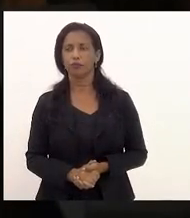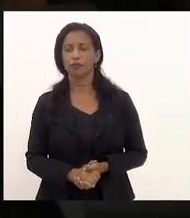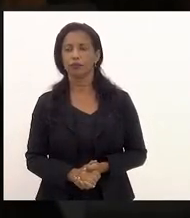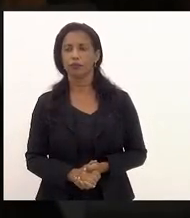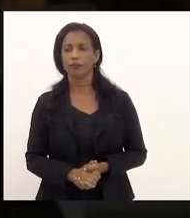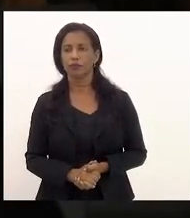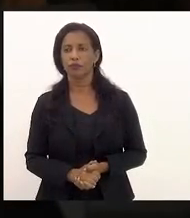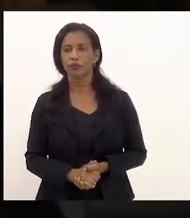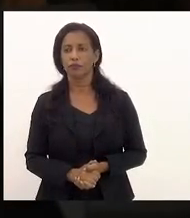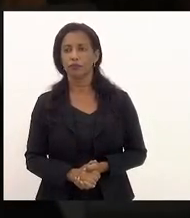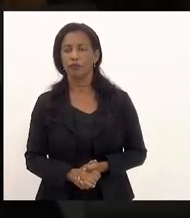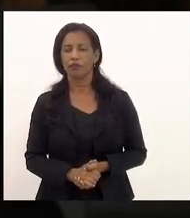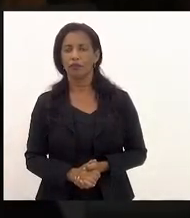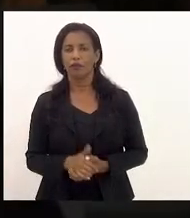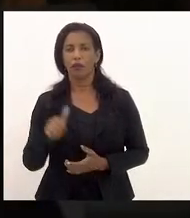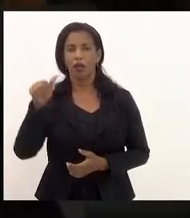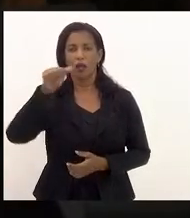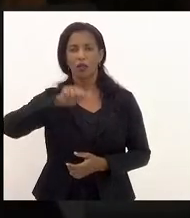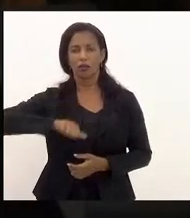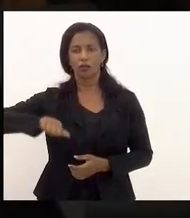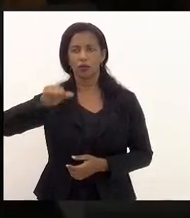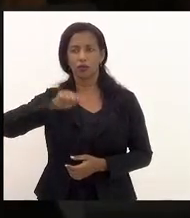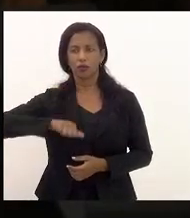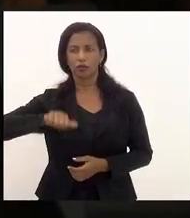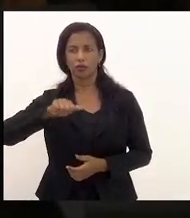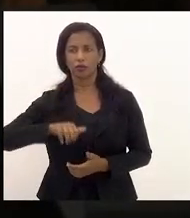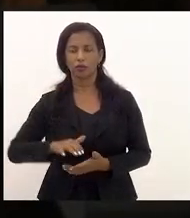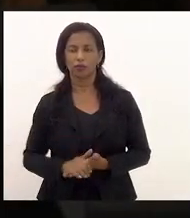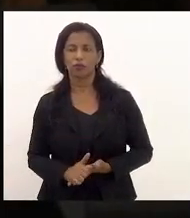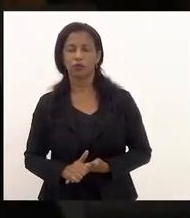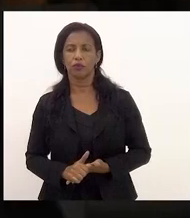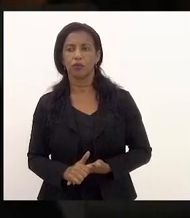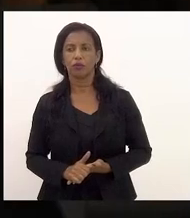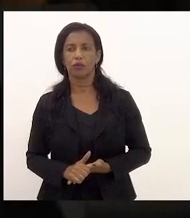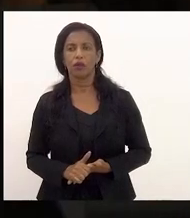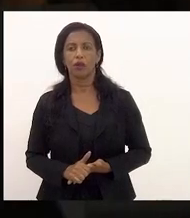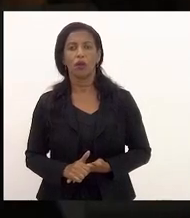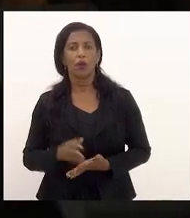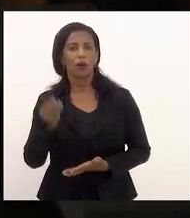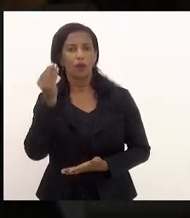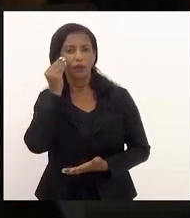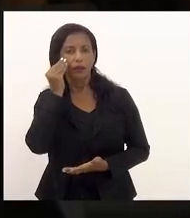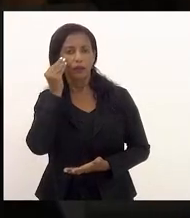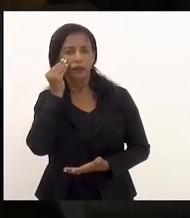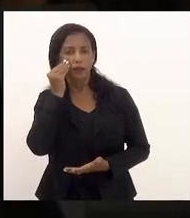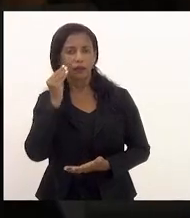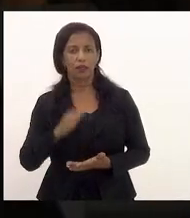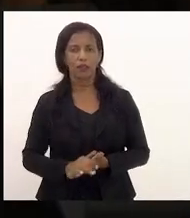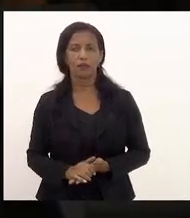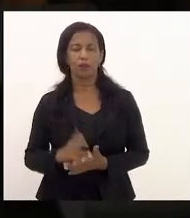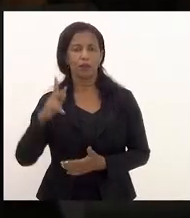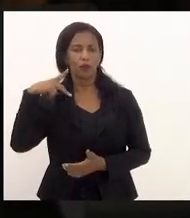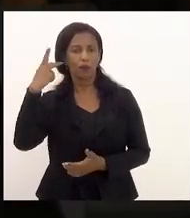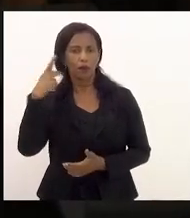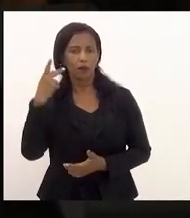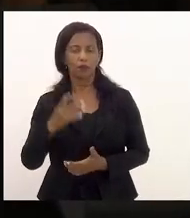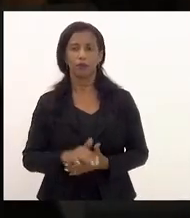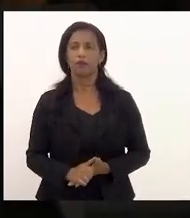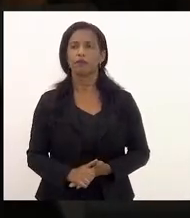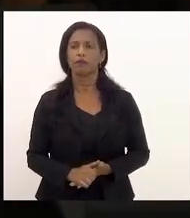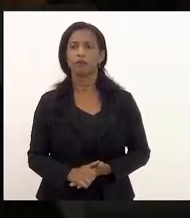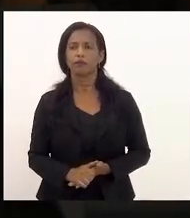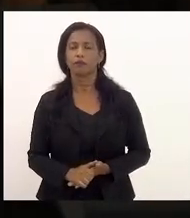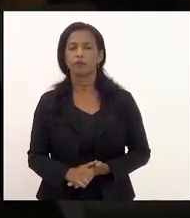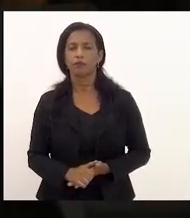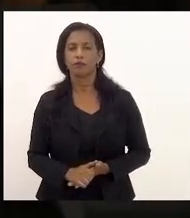a portas fechadas sem o governo qual é a linha majoritária qual é a tendência majoritária no parlamento quais são os consensos quais